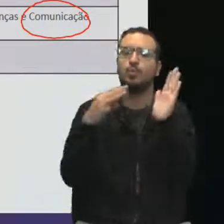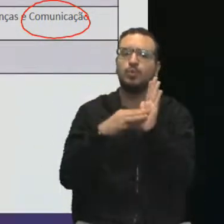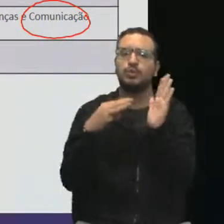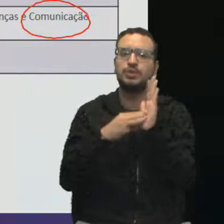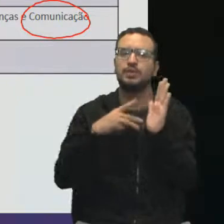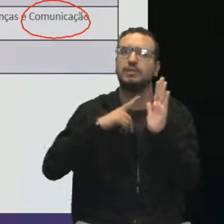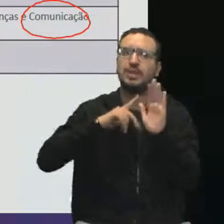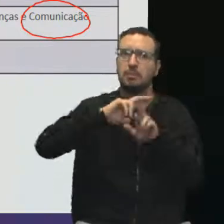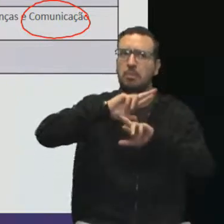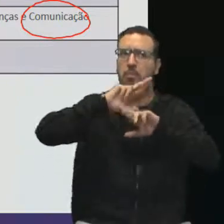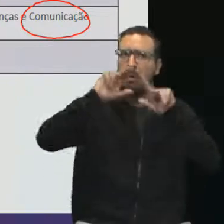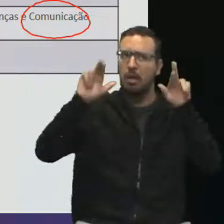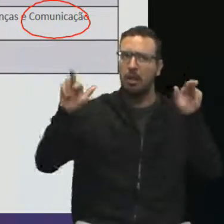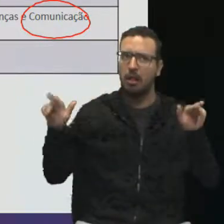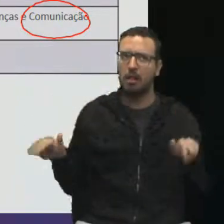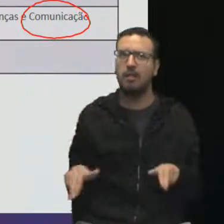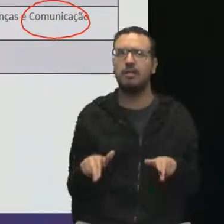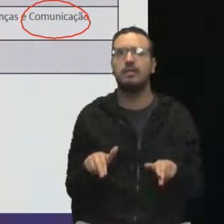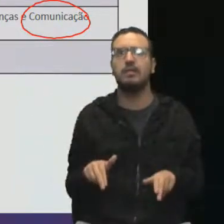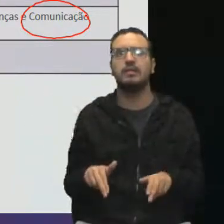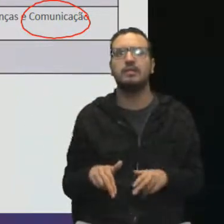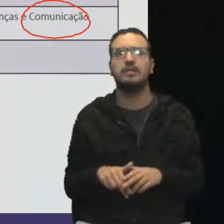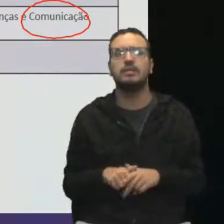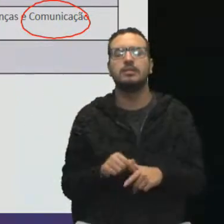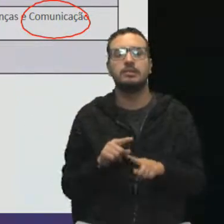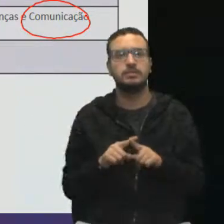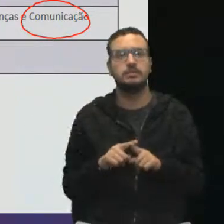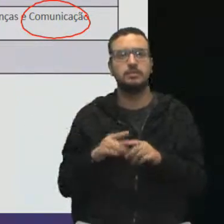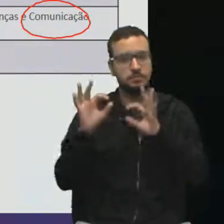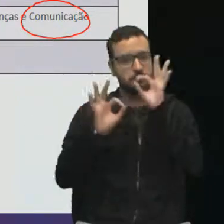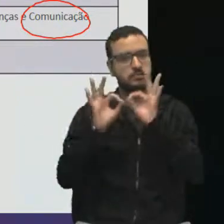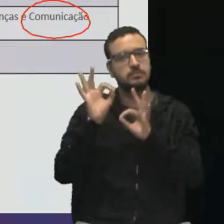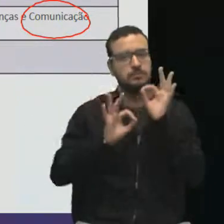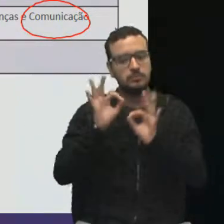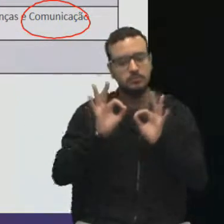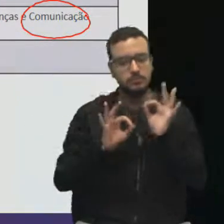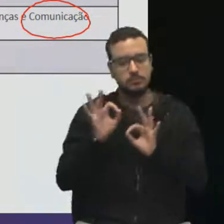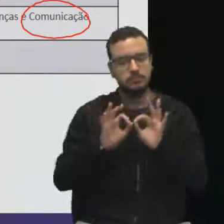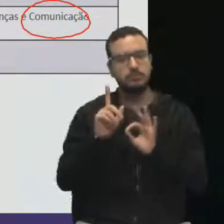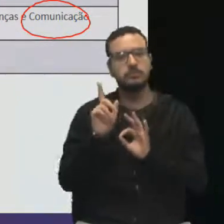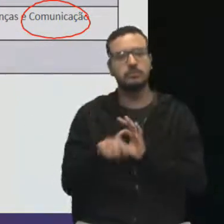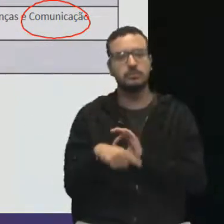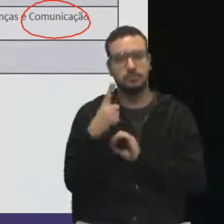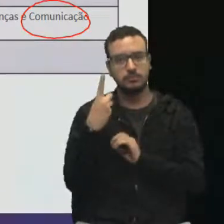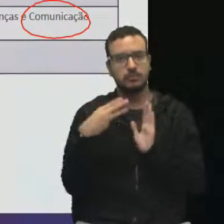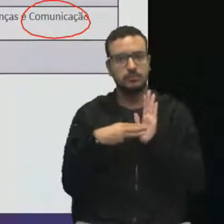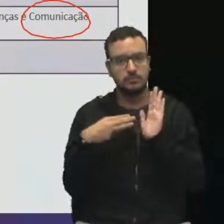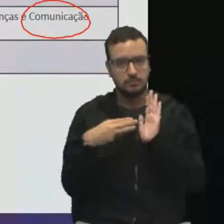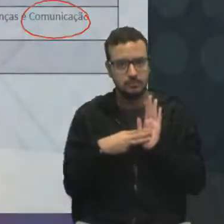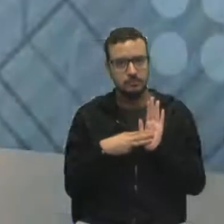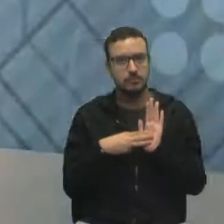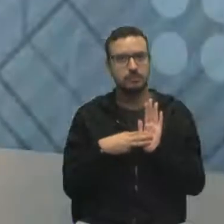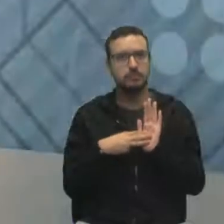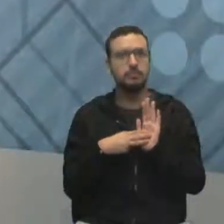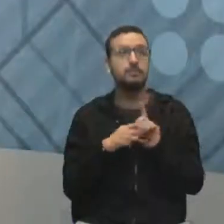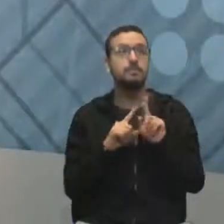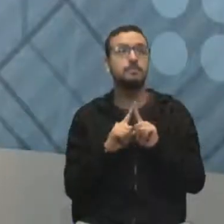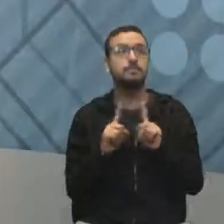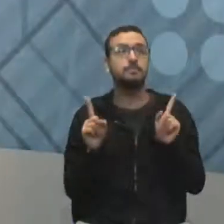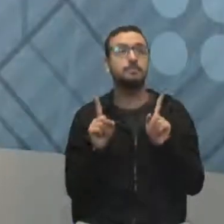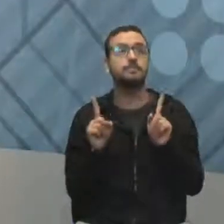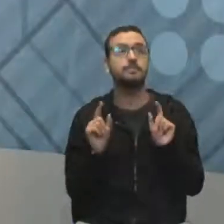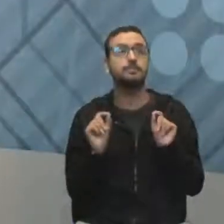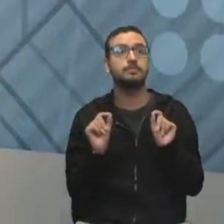nós temos várias causas ali sendo apresentadas. Planejamento costuma ser uma causa que aparece bastante. Mas